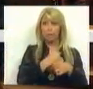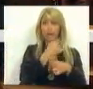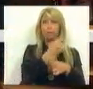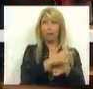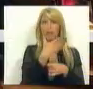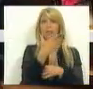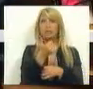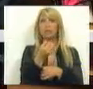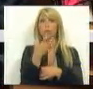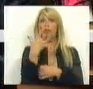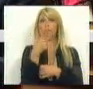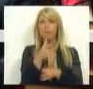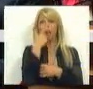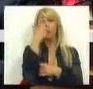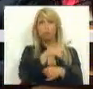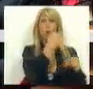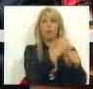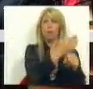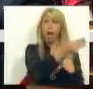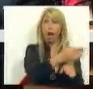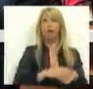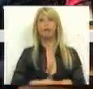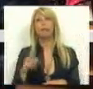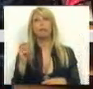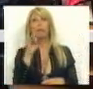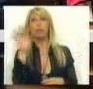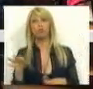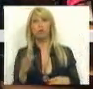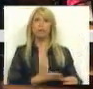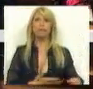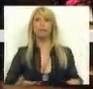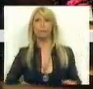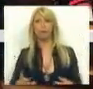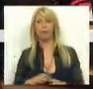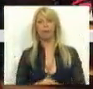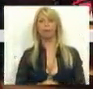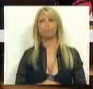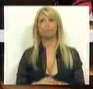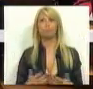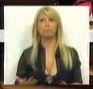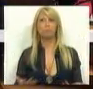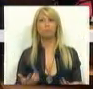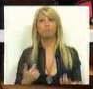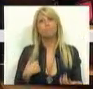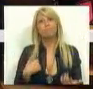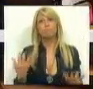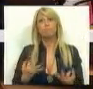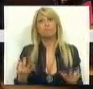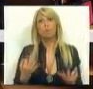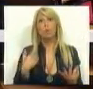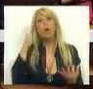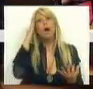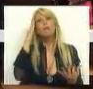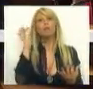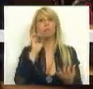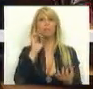empregados. E aquilo que, de facto, me parece importante